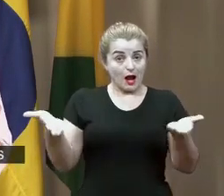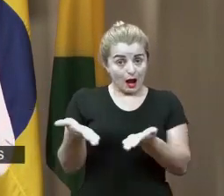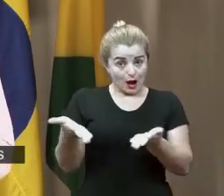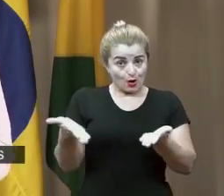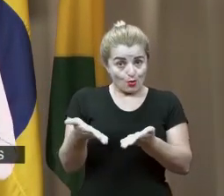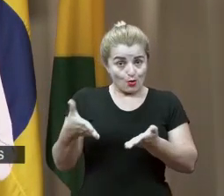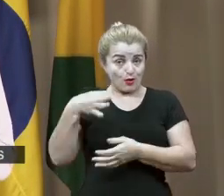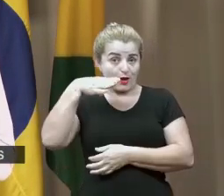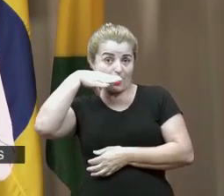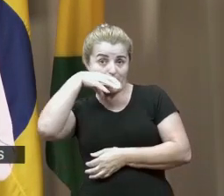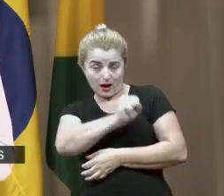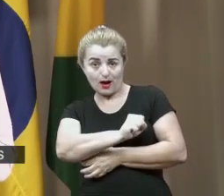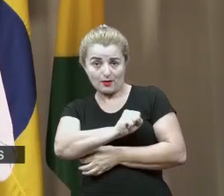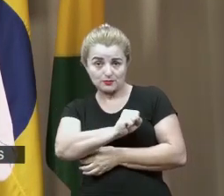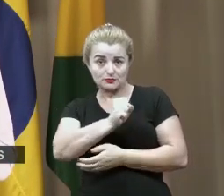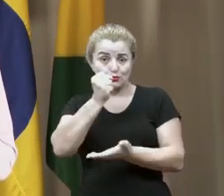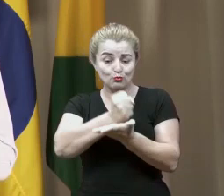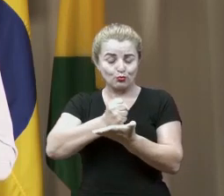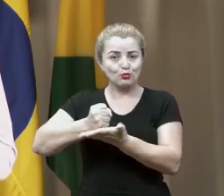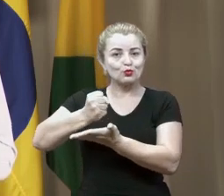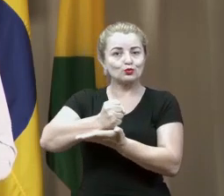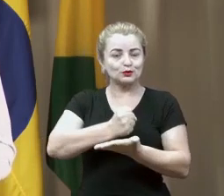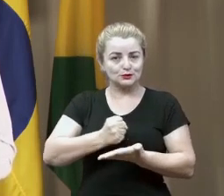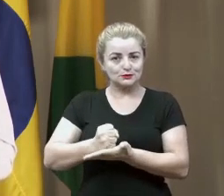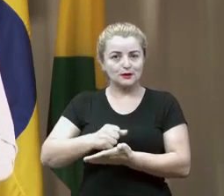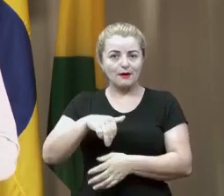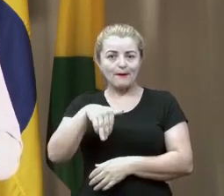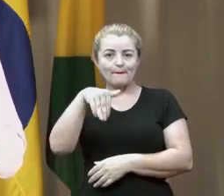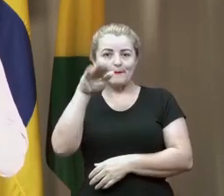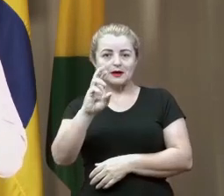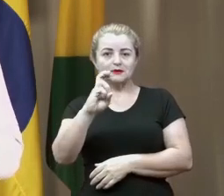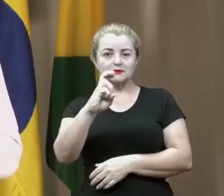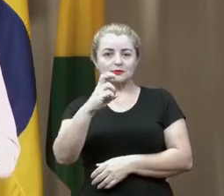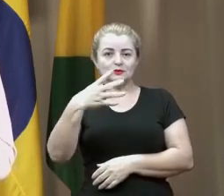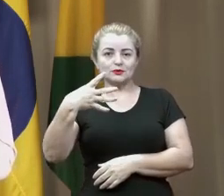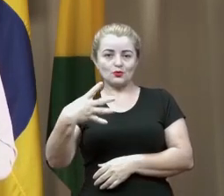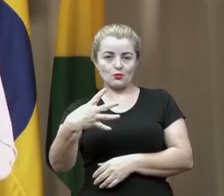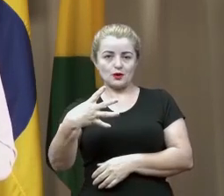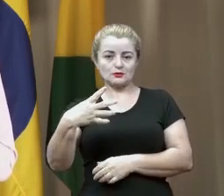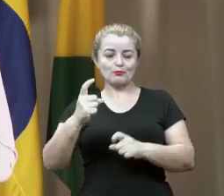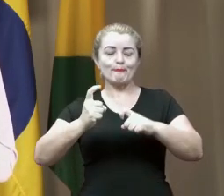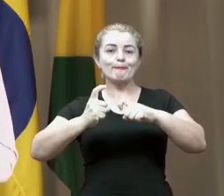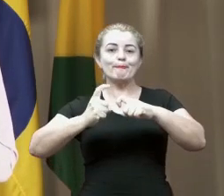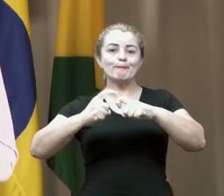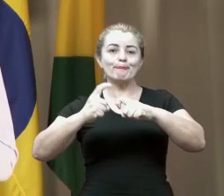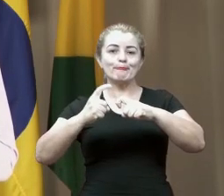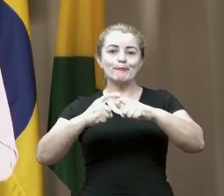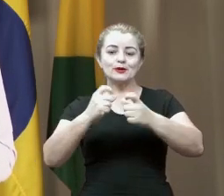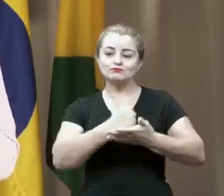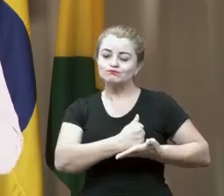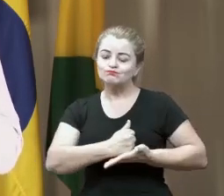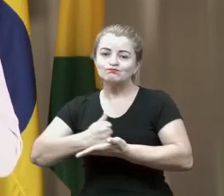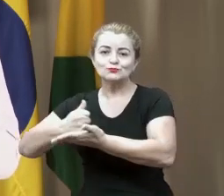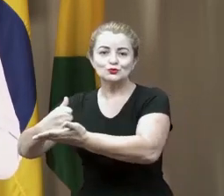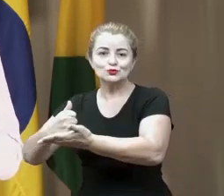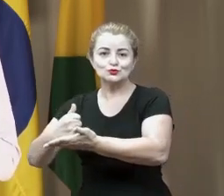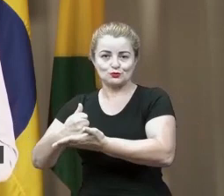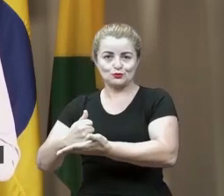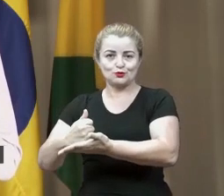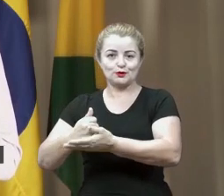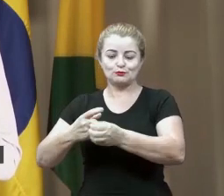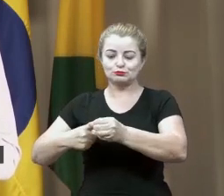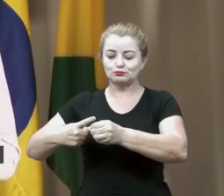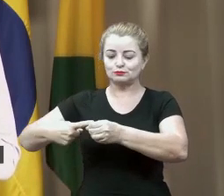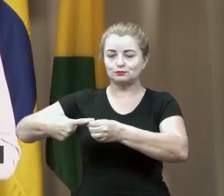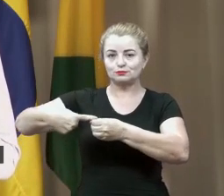Agora, emergencialmente, estamos contratando mais 54 médicos para atender de imediato